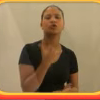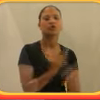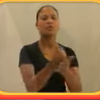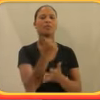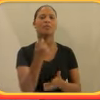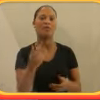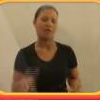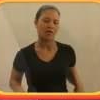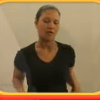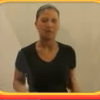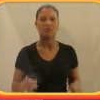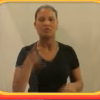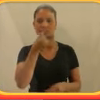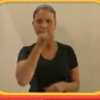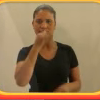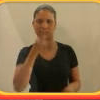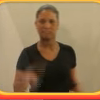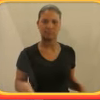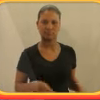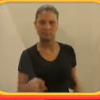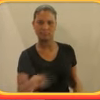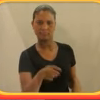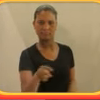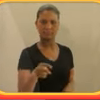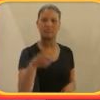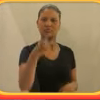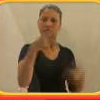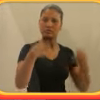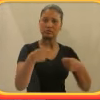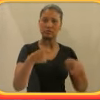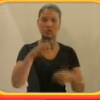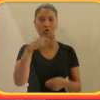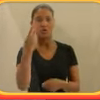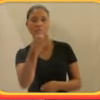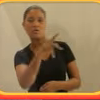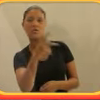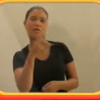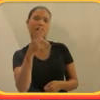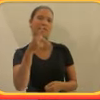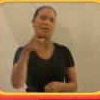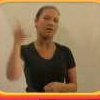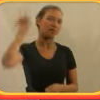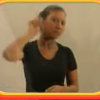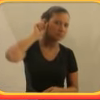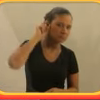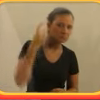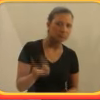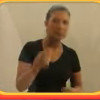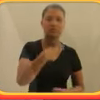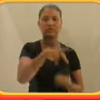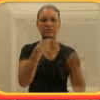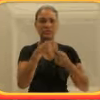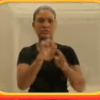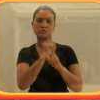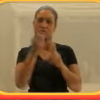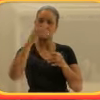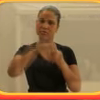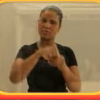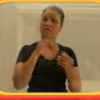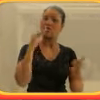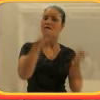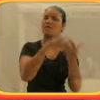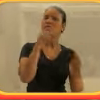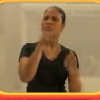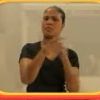financiamento para que você consiga comprar uma cadeira motorizada, se isso for a necessidade, o teu aparelho auditivo, se isso for a